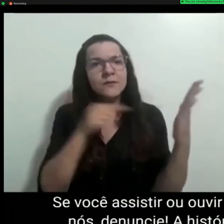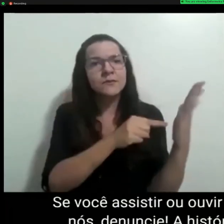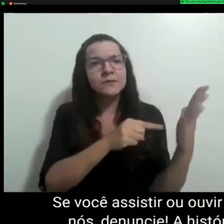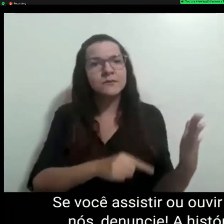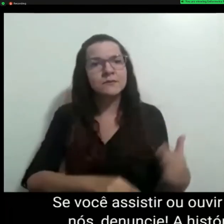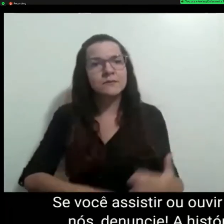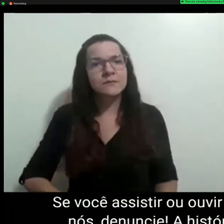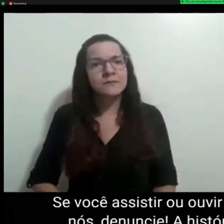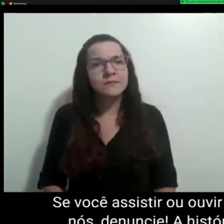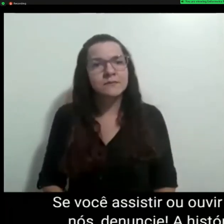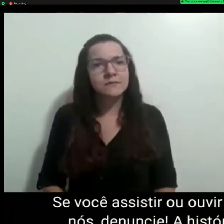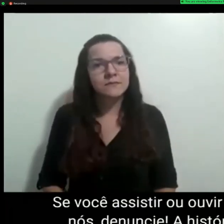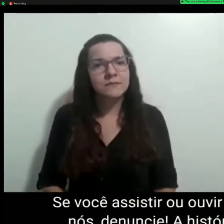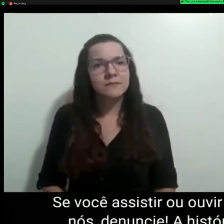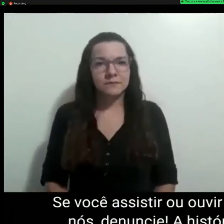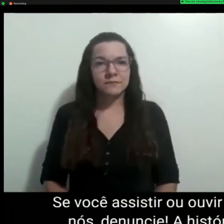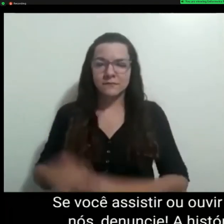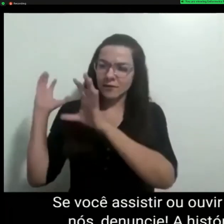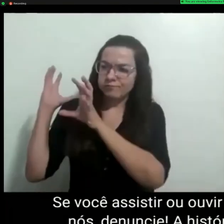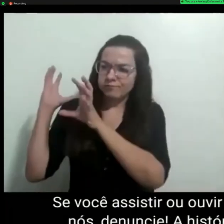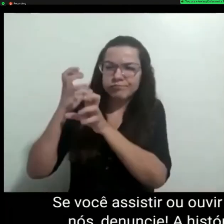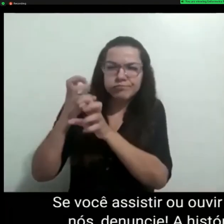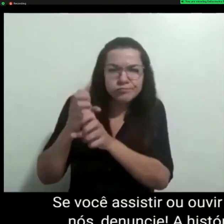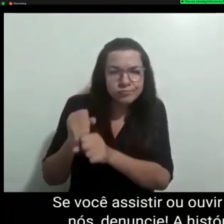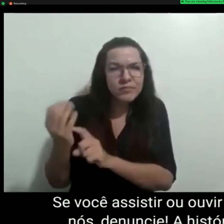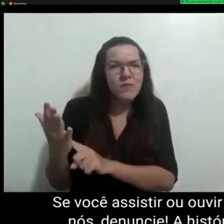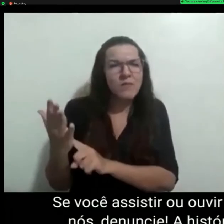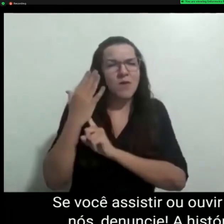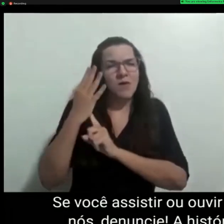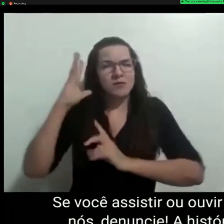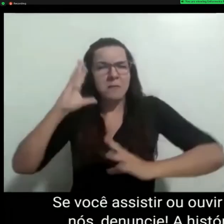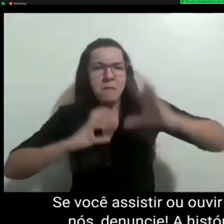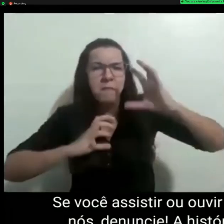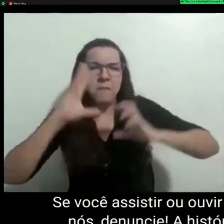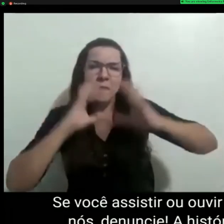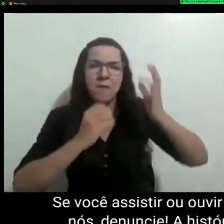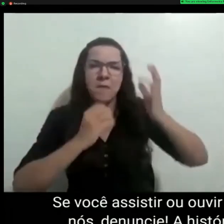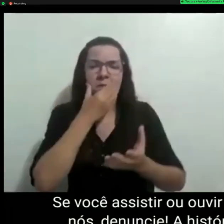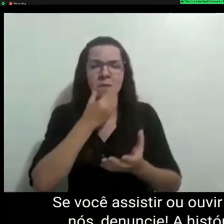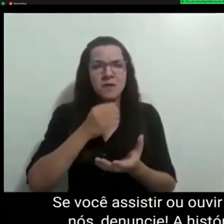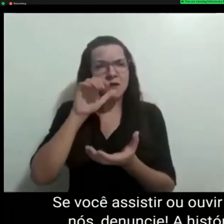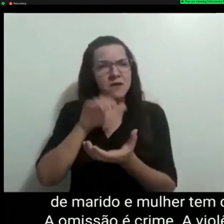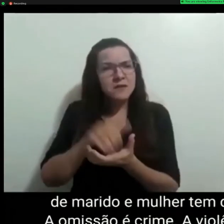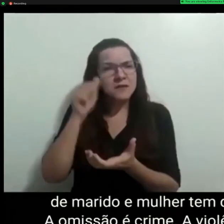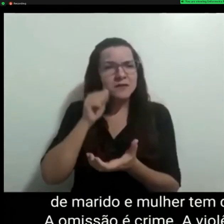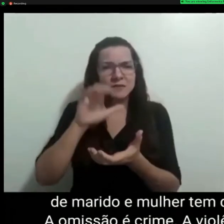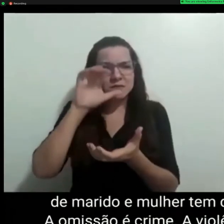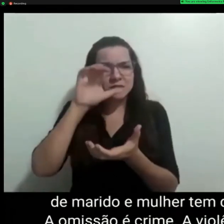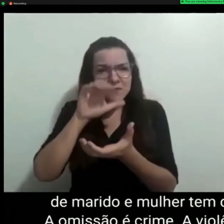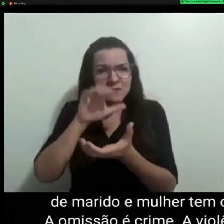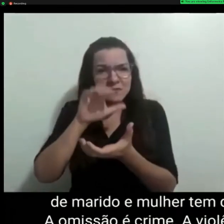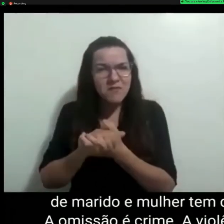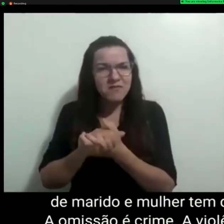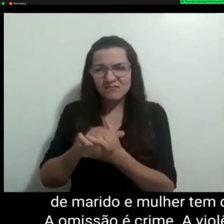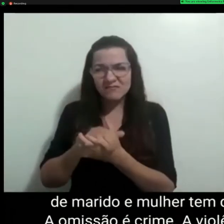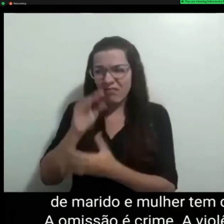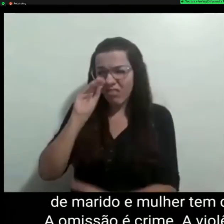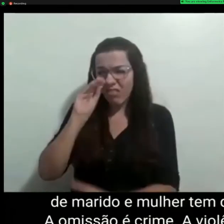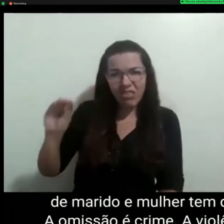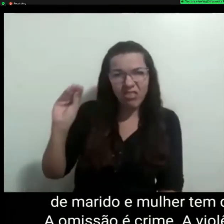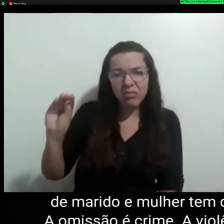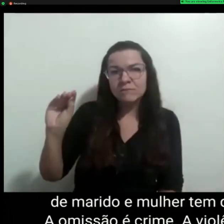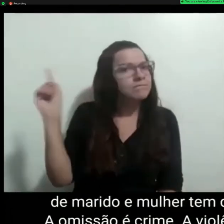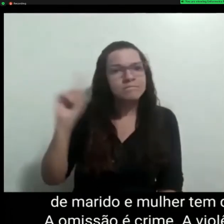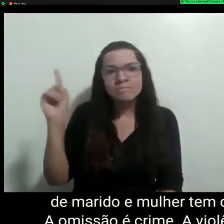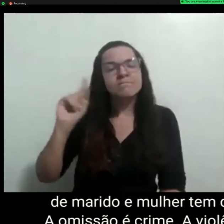nós, denuncie. A história mostra que em briga de marido e mulher tem que se meter a colher, sim. A omissão é